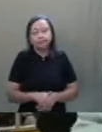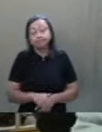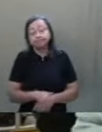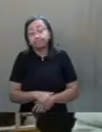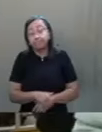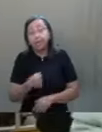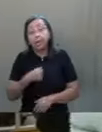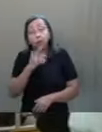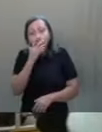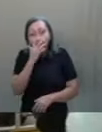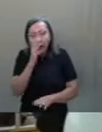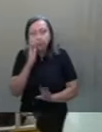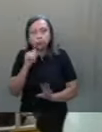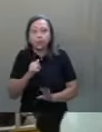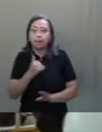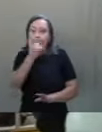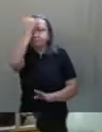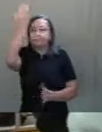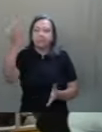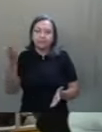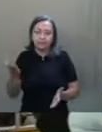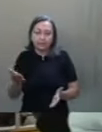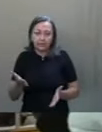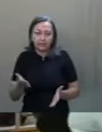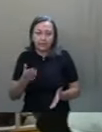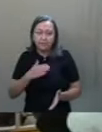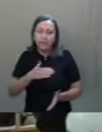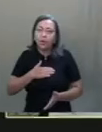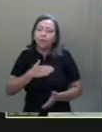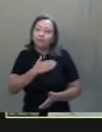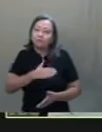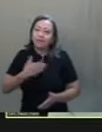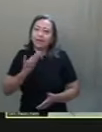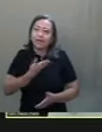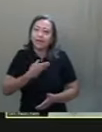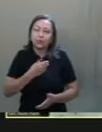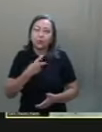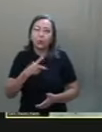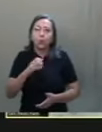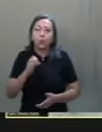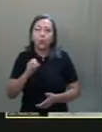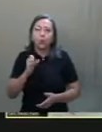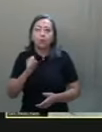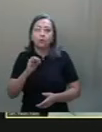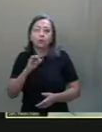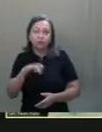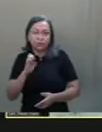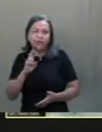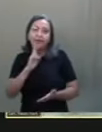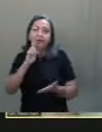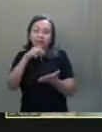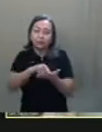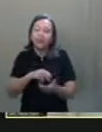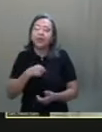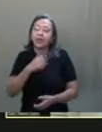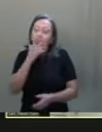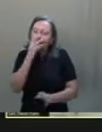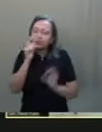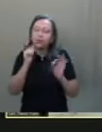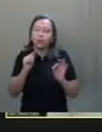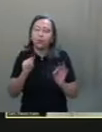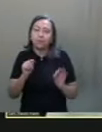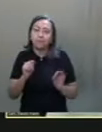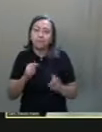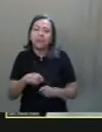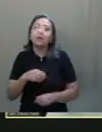precipitado, meu querido portinho relator. Eu acho que é precipitado, eu o conheço, sei